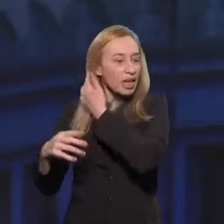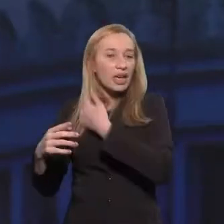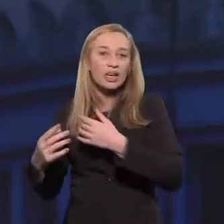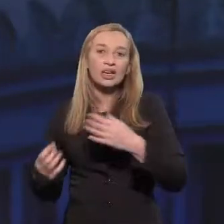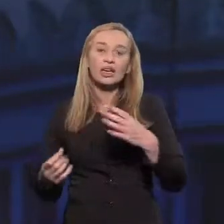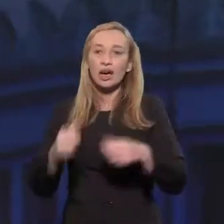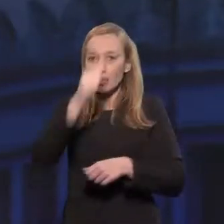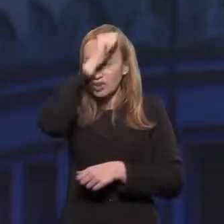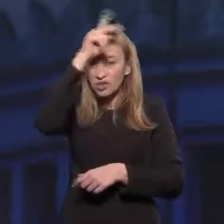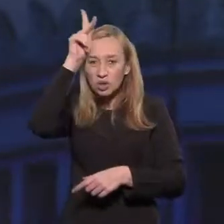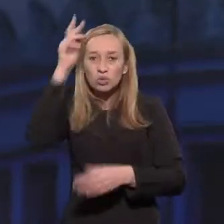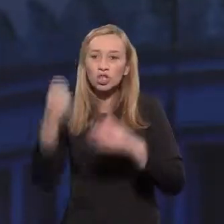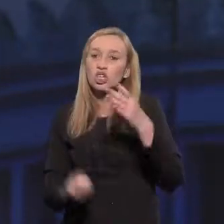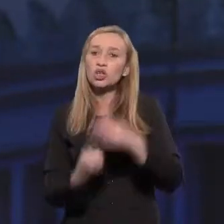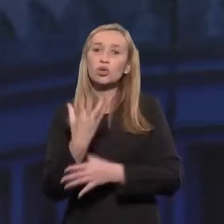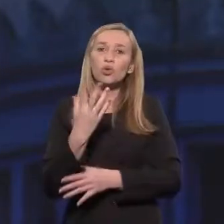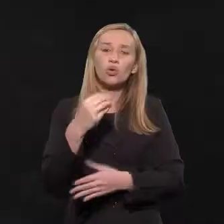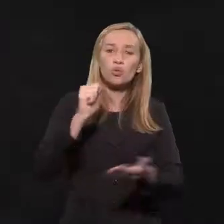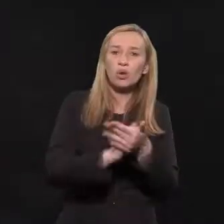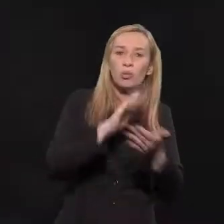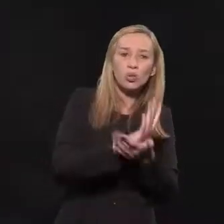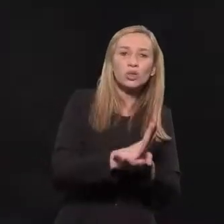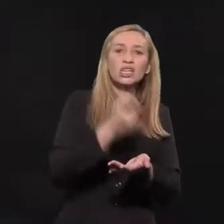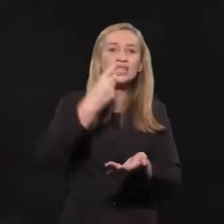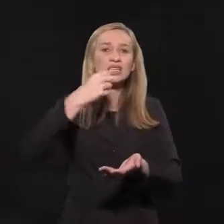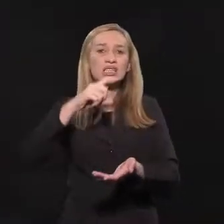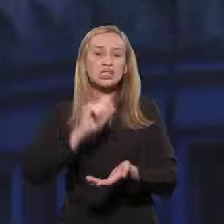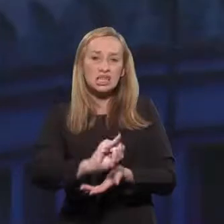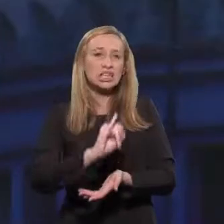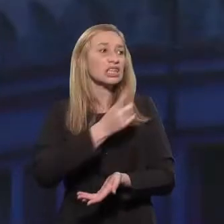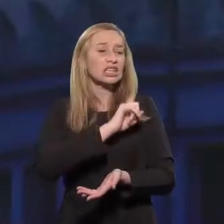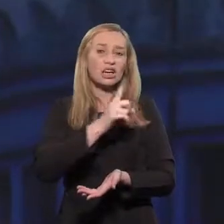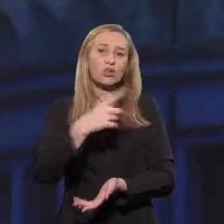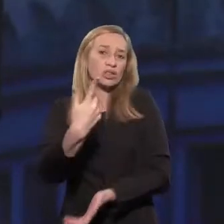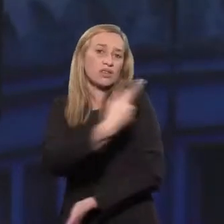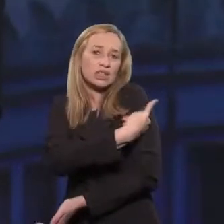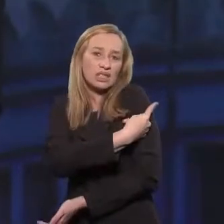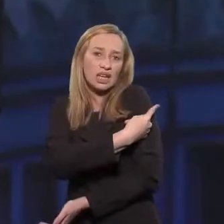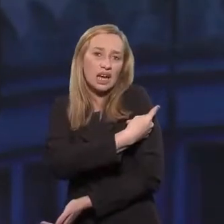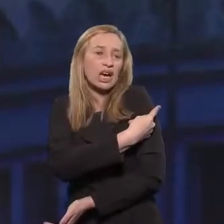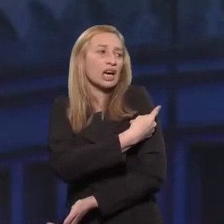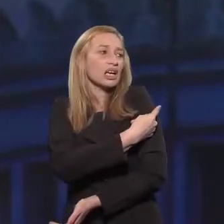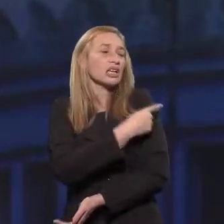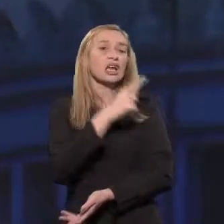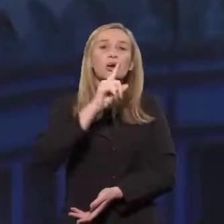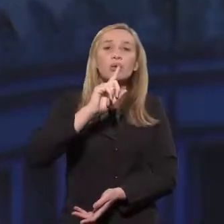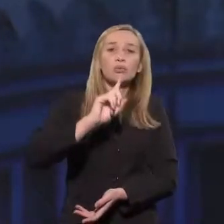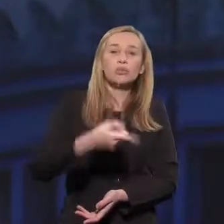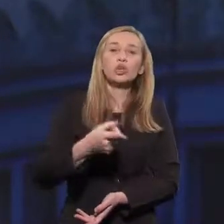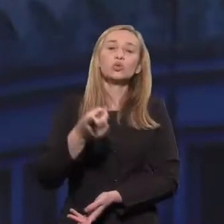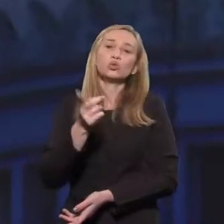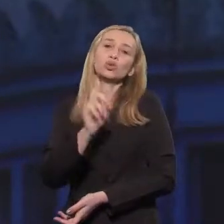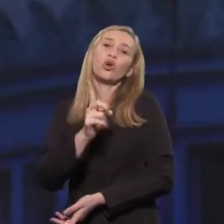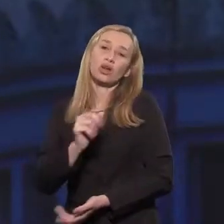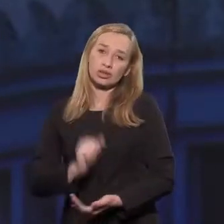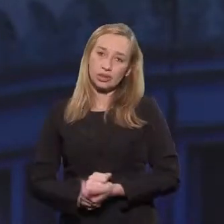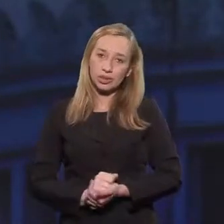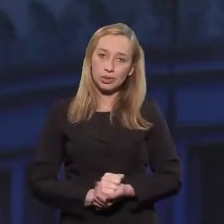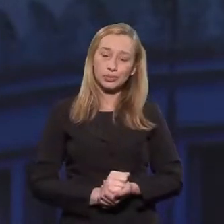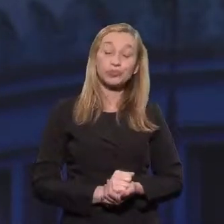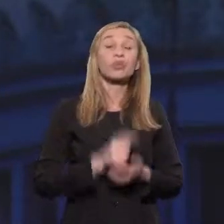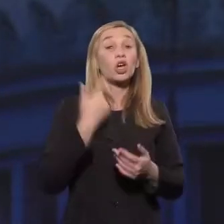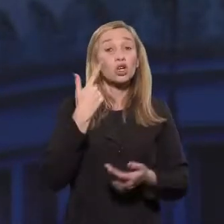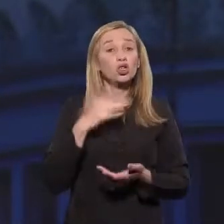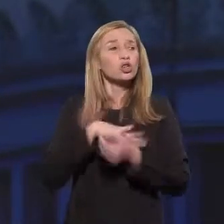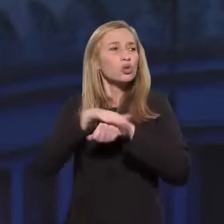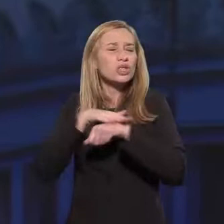vacinar os filhos contra o sarampo, porque está tendo um surto de sarampo, uma multa de mil dólares para quem não vacinar as crianças contra o sarampo.